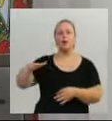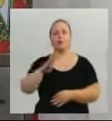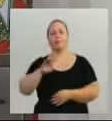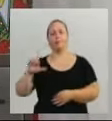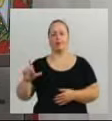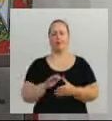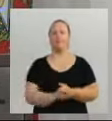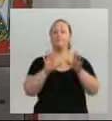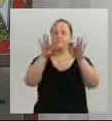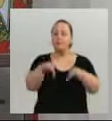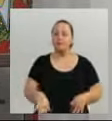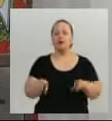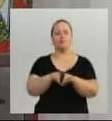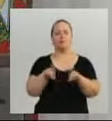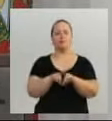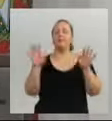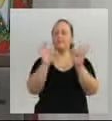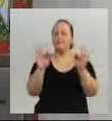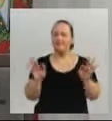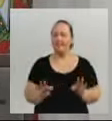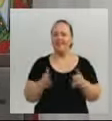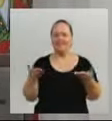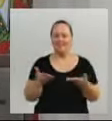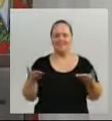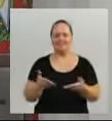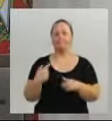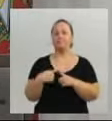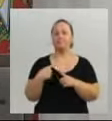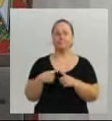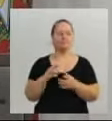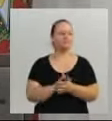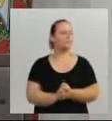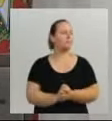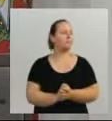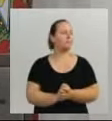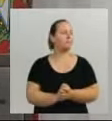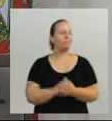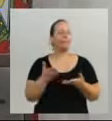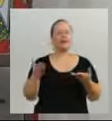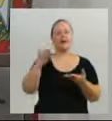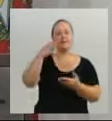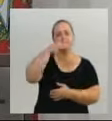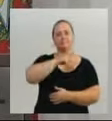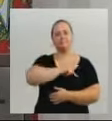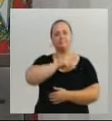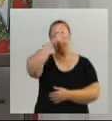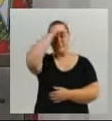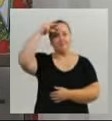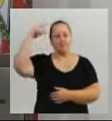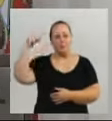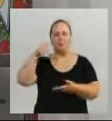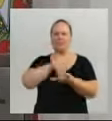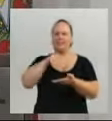Termino também, feliz, este final de ano agora, termino este ano, porque a Prefeitura, a Secretária de